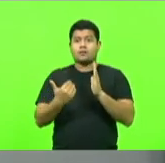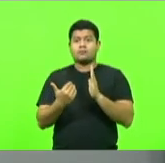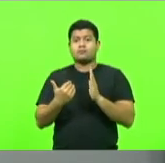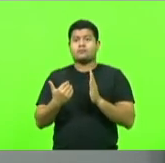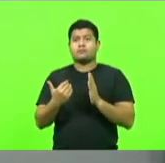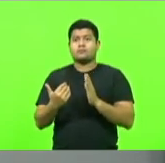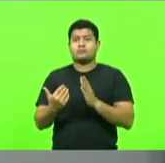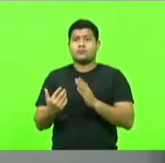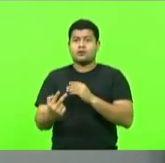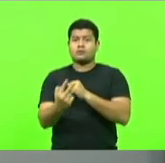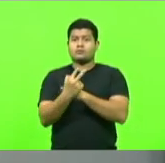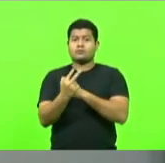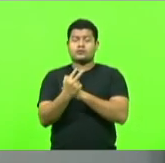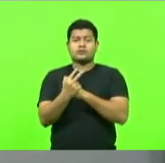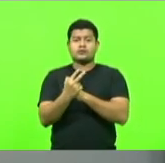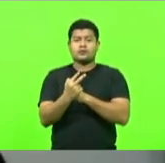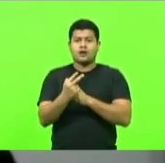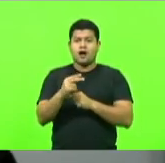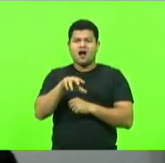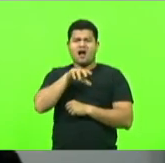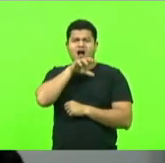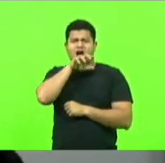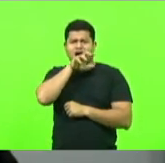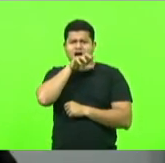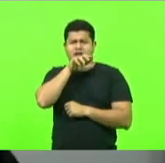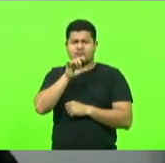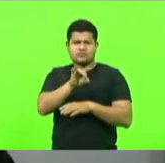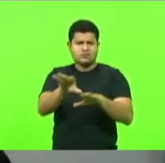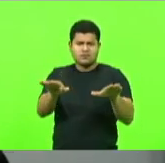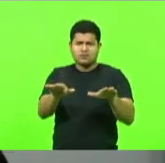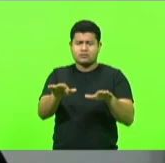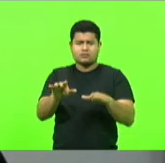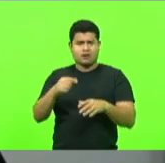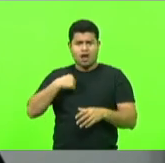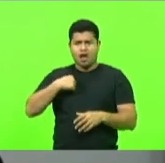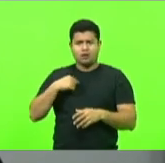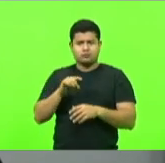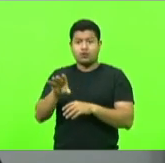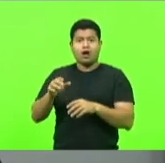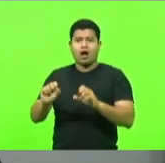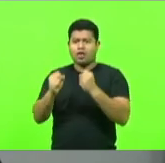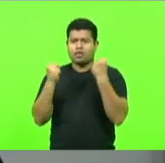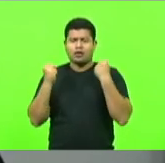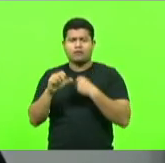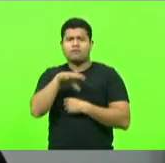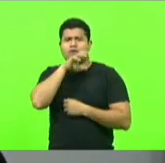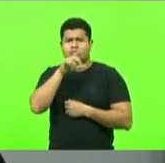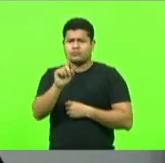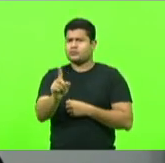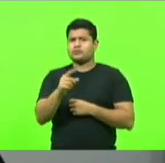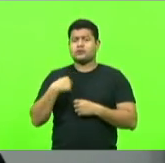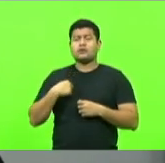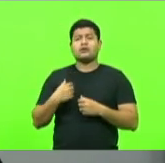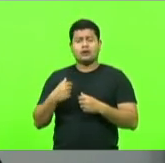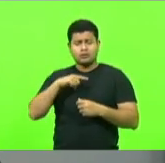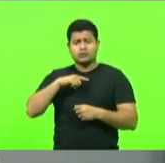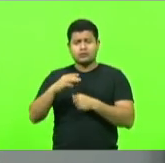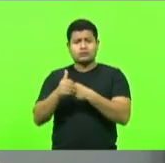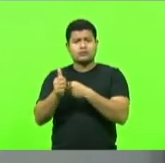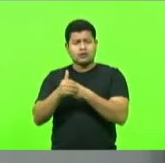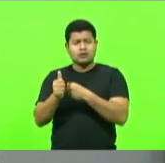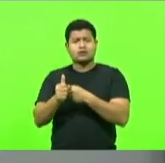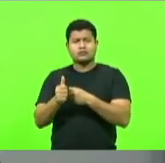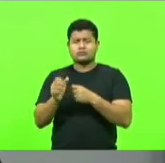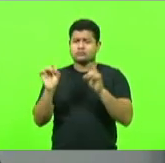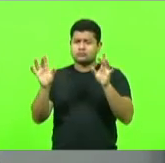E isso não é verdade. A pauta da proteção animal tem um carinho muito especial pela minha pessoa